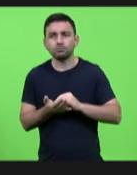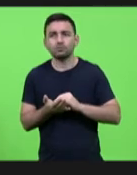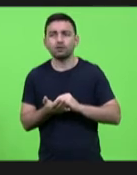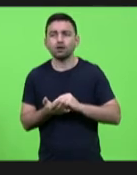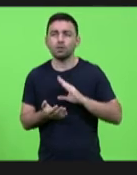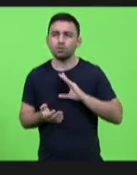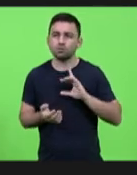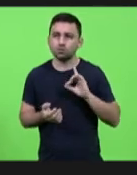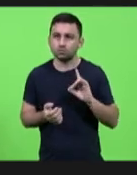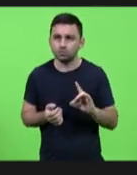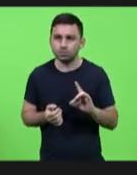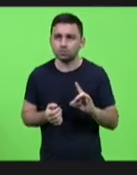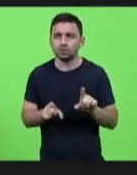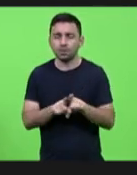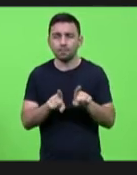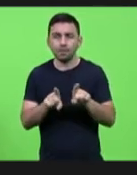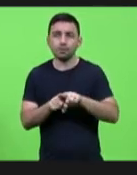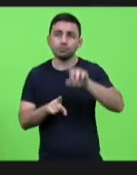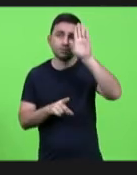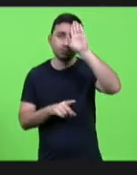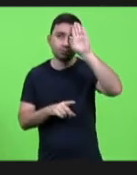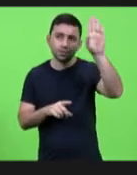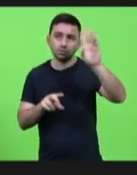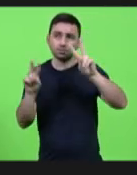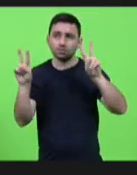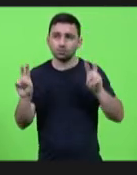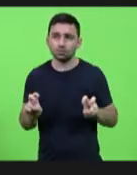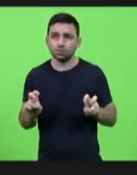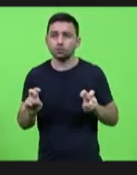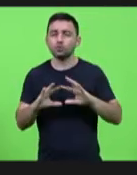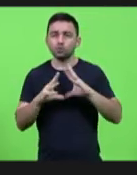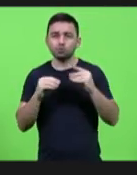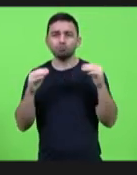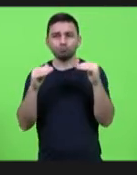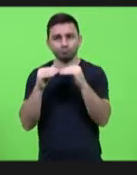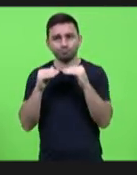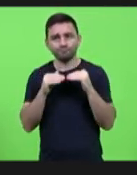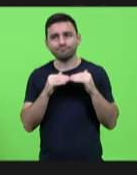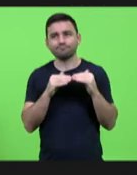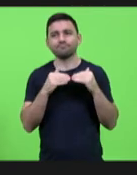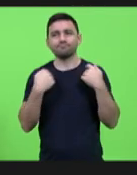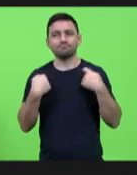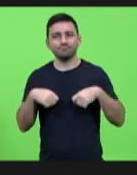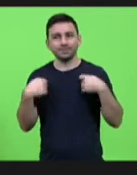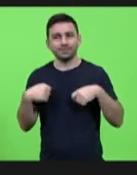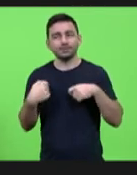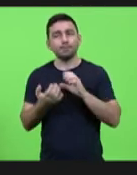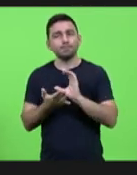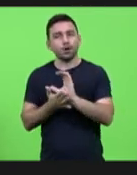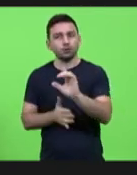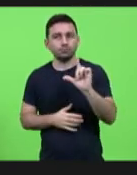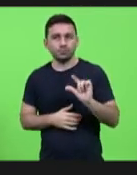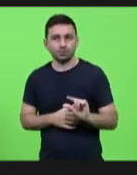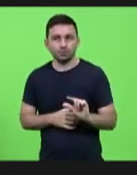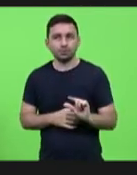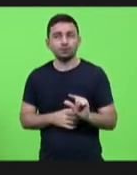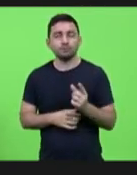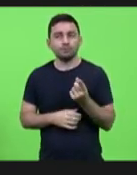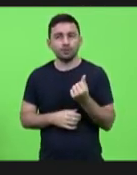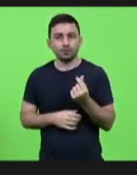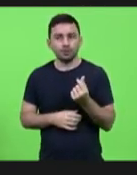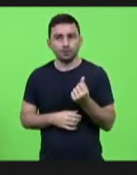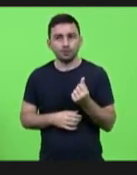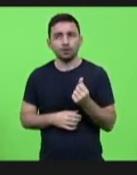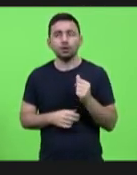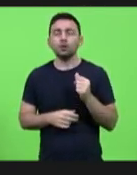prioridade para esse tema. E aí me parece que todos concordam sobre a necessidade desse aporte mínimo financeiro para que as políticas